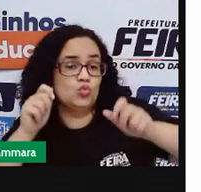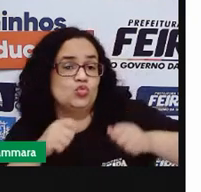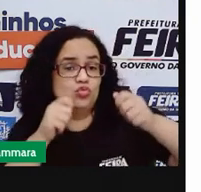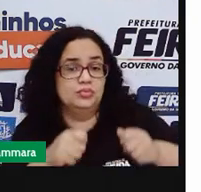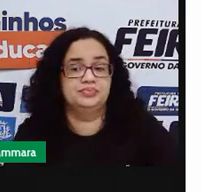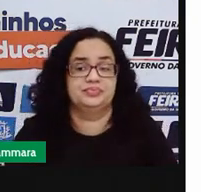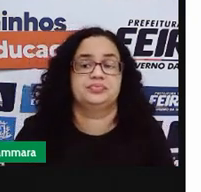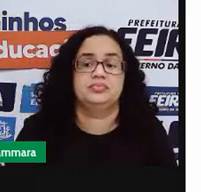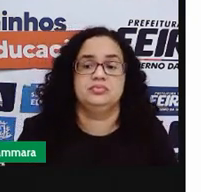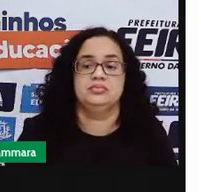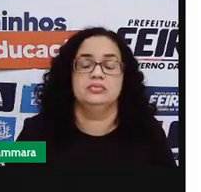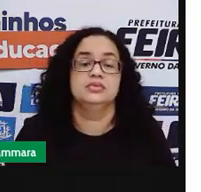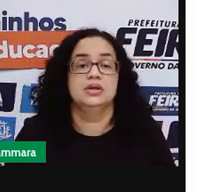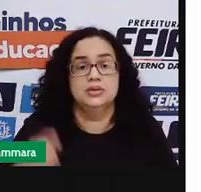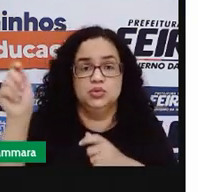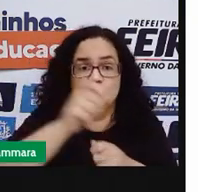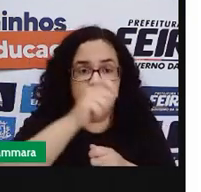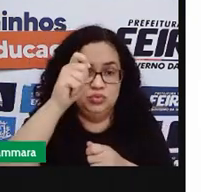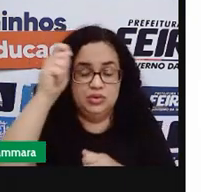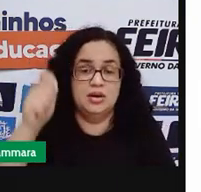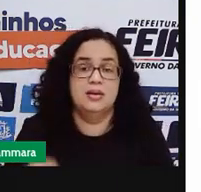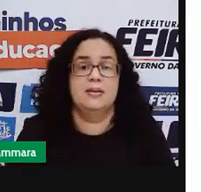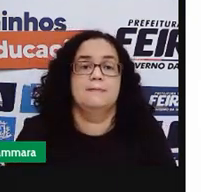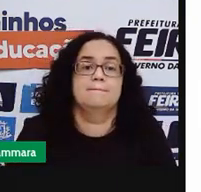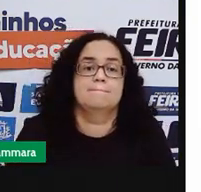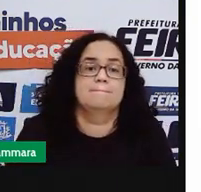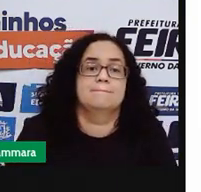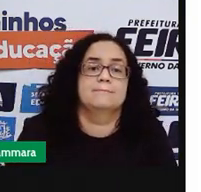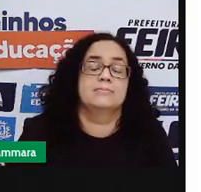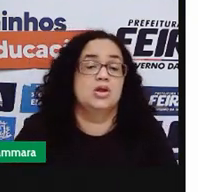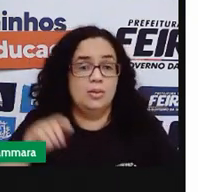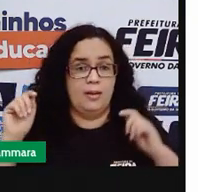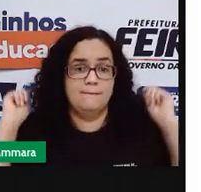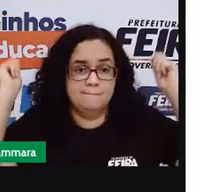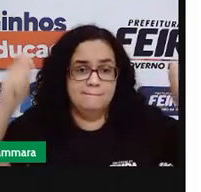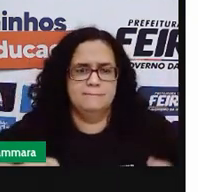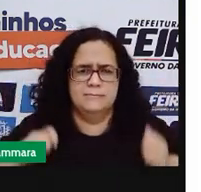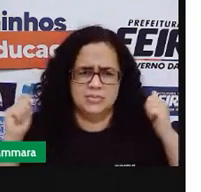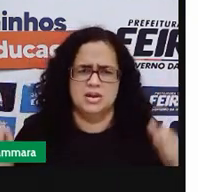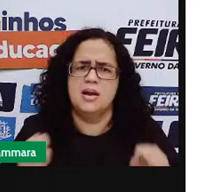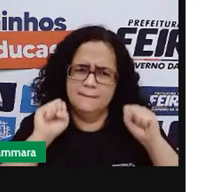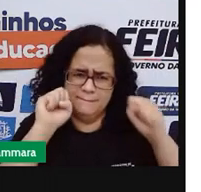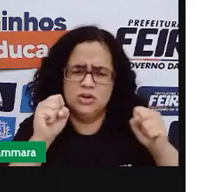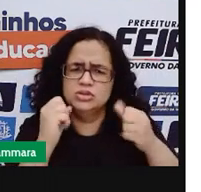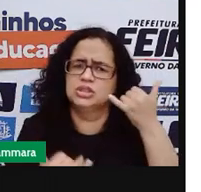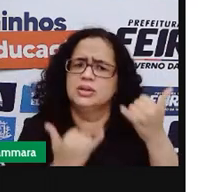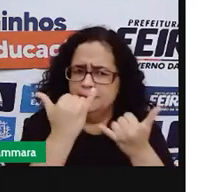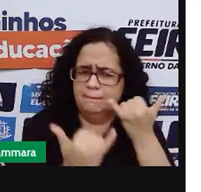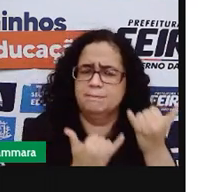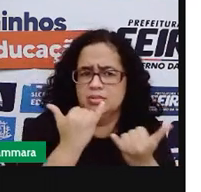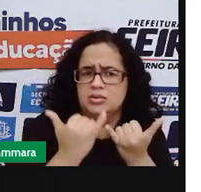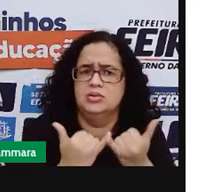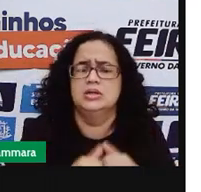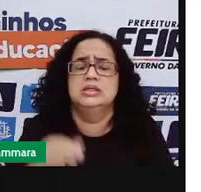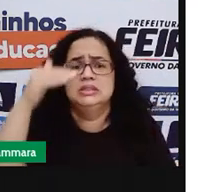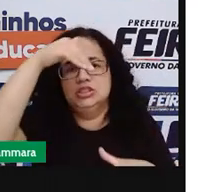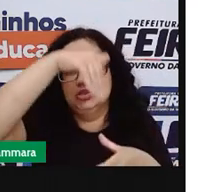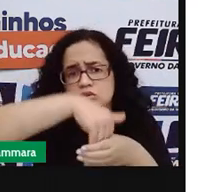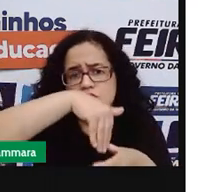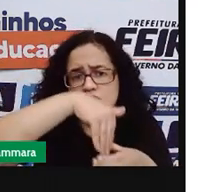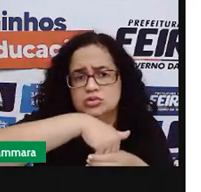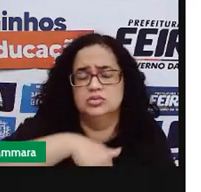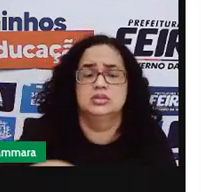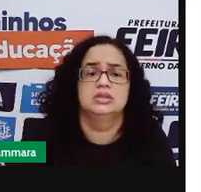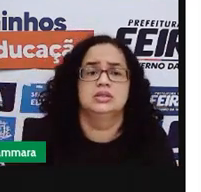pau, de pipa, peão, pular corda. A gente pode fazer essas brincadeiras dentro de casa